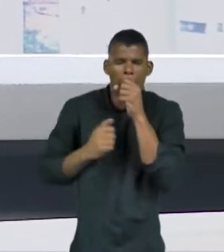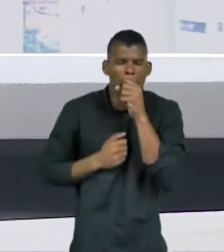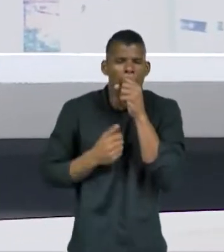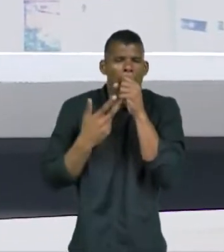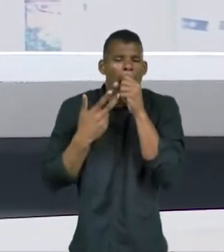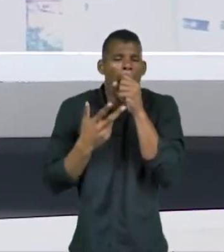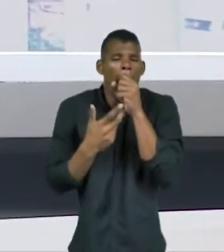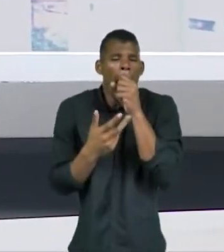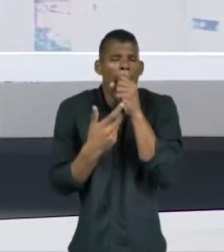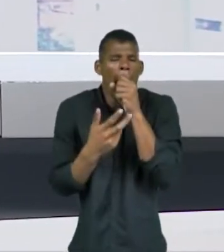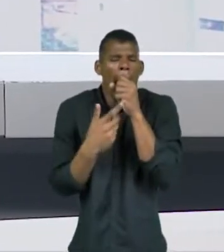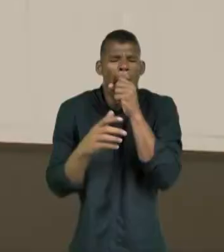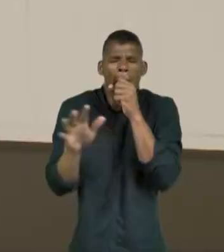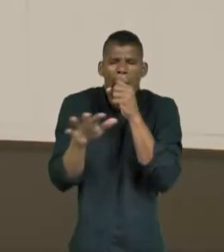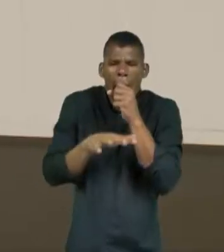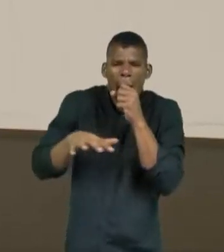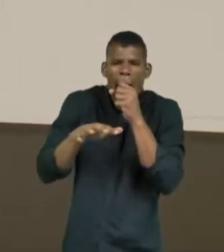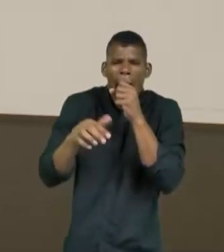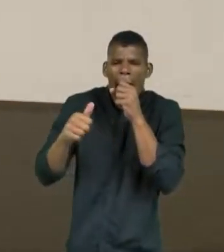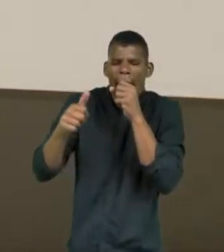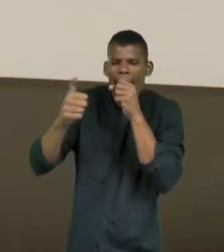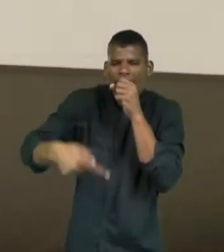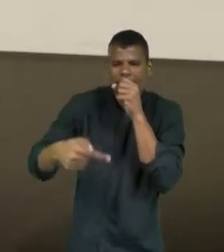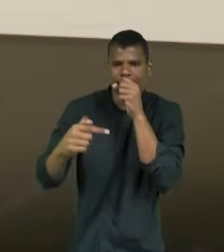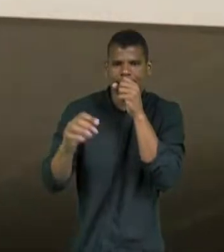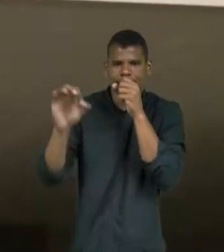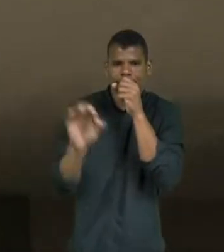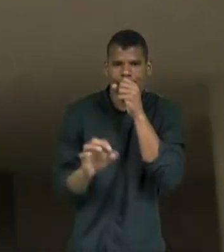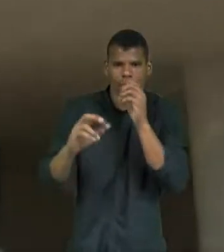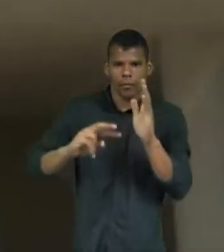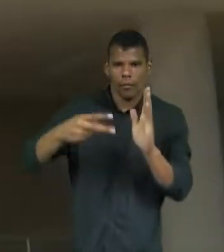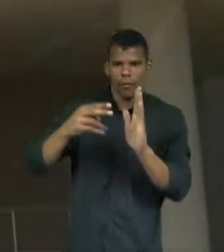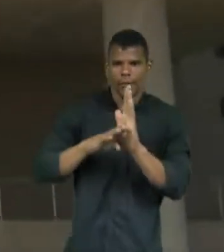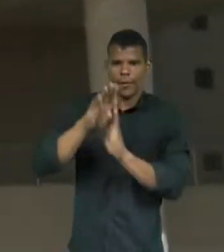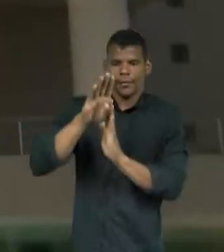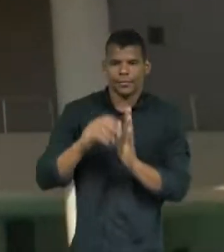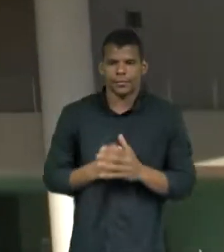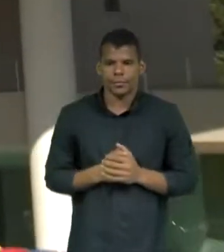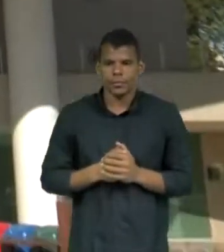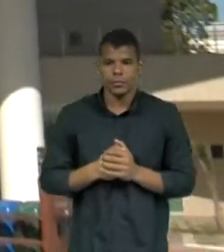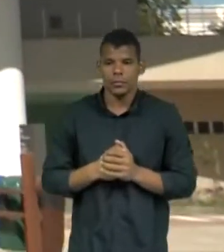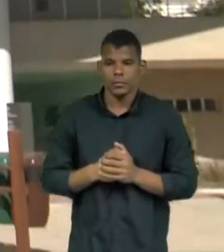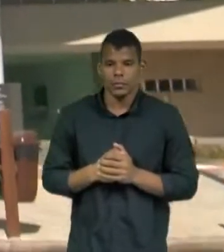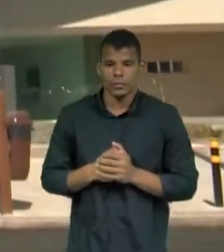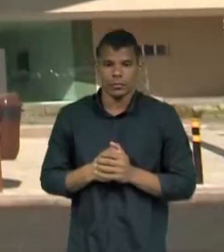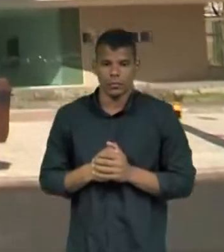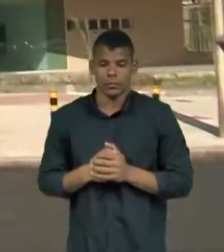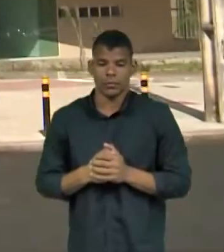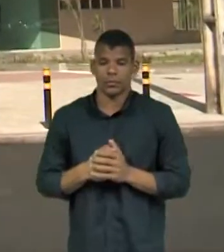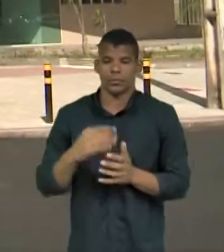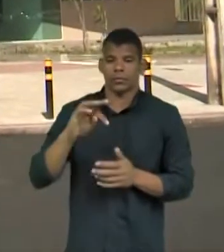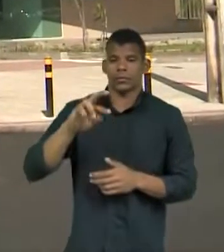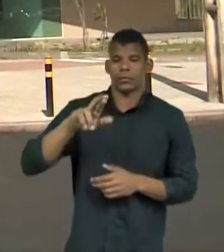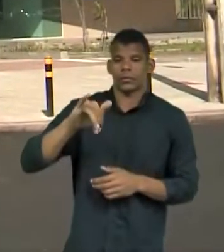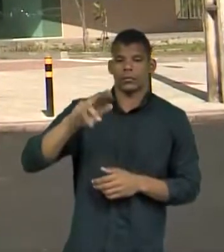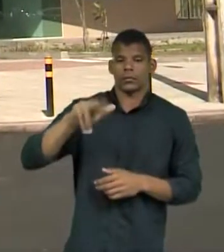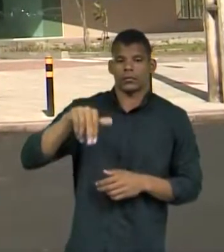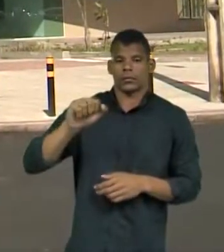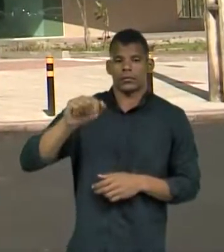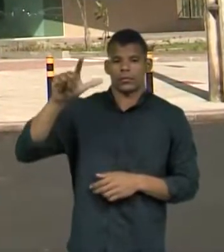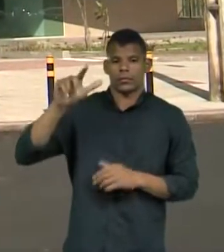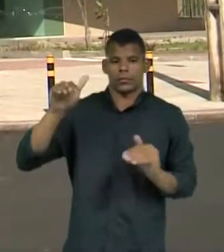é 17% maior. Segundo os dados do Tribunal Superior Eleitoral, o Brasil bateu recorde em cadastro